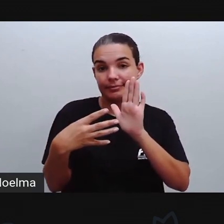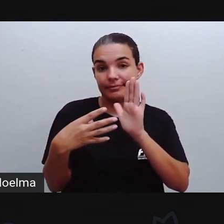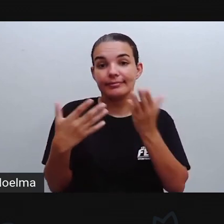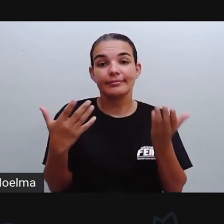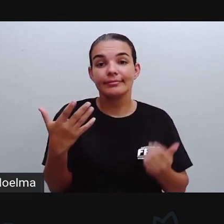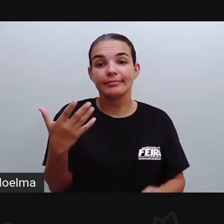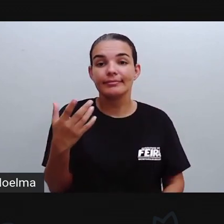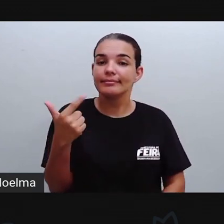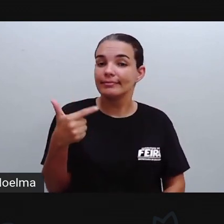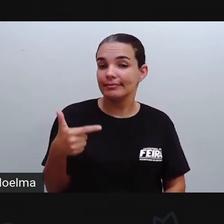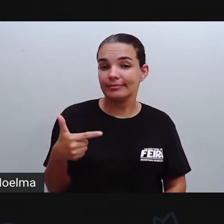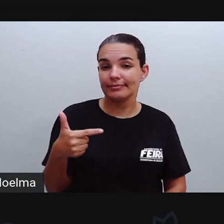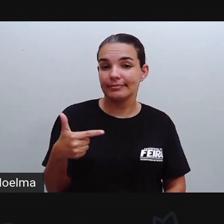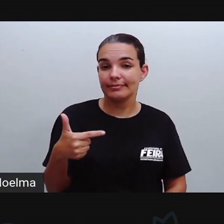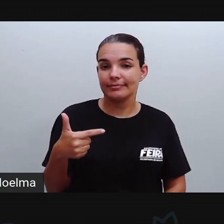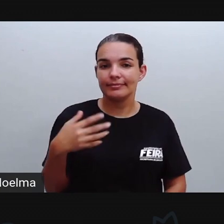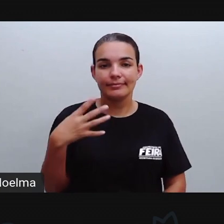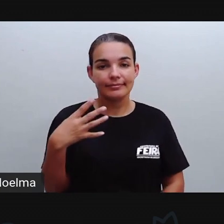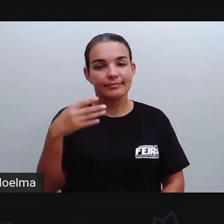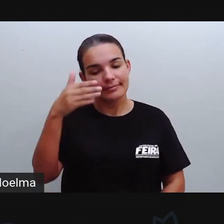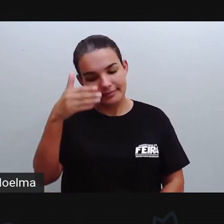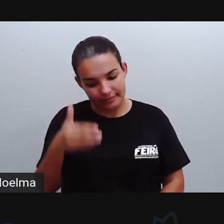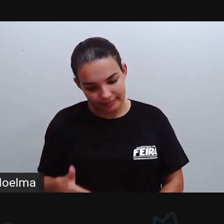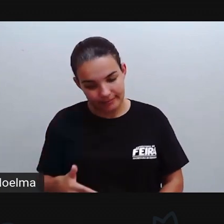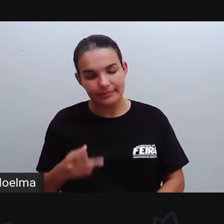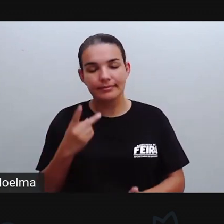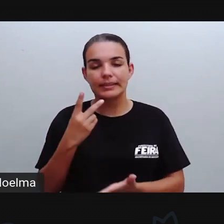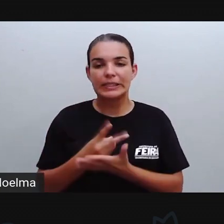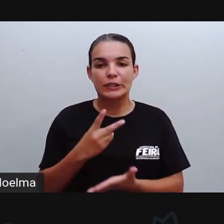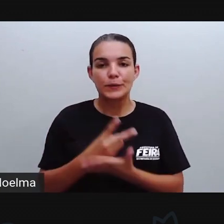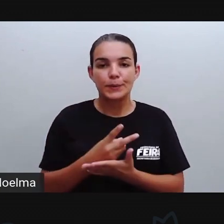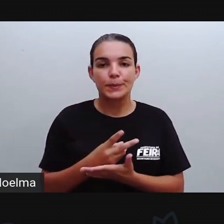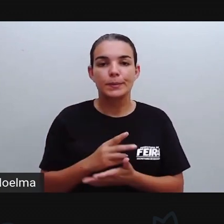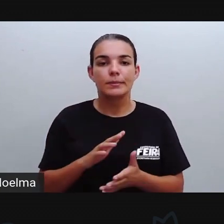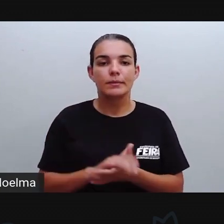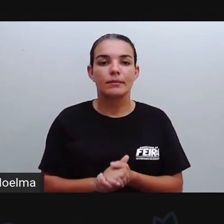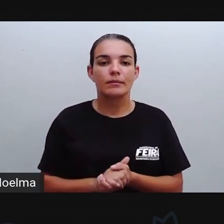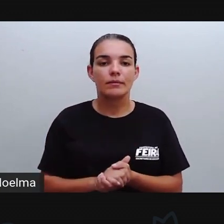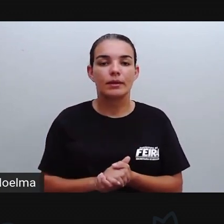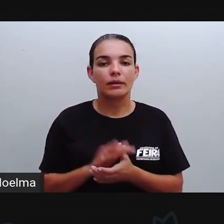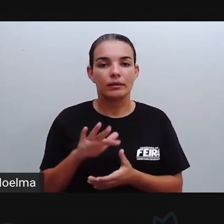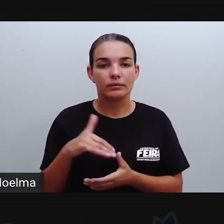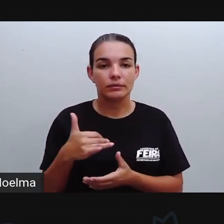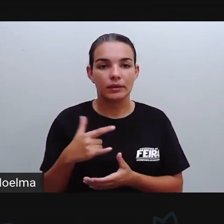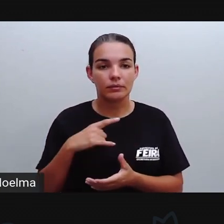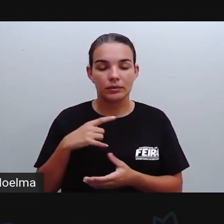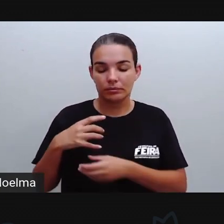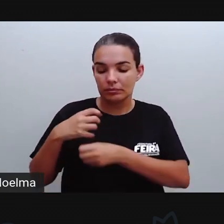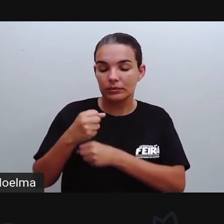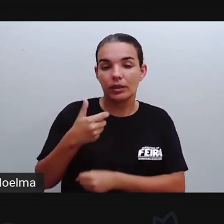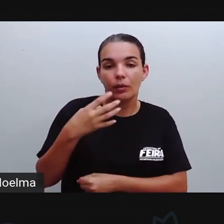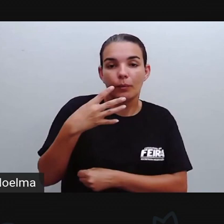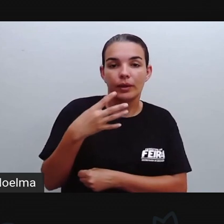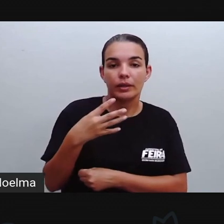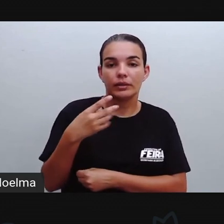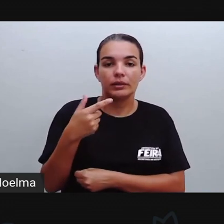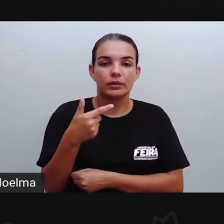2. O 4 a gente desce, porque não tem nada subtraindo por ele. Nós temos quanto?